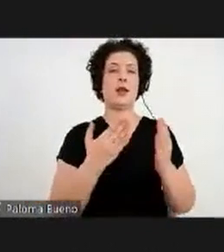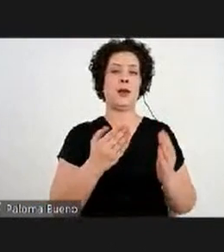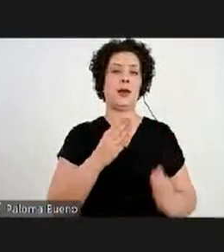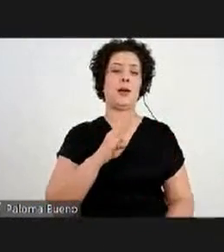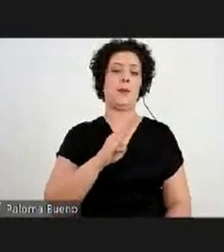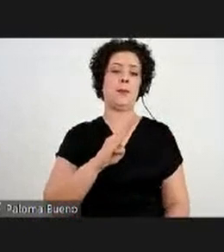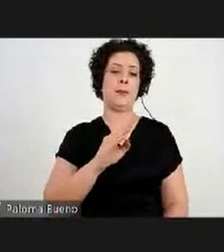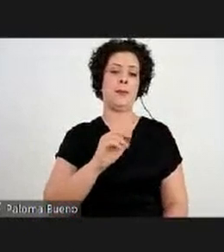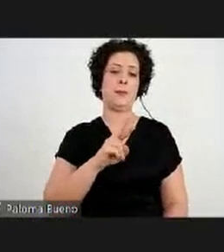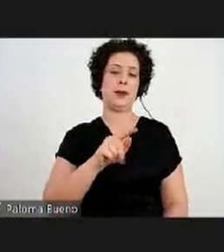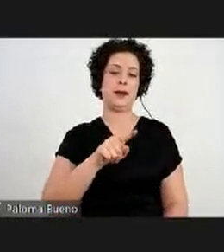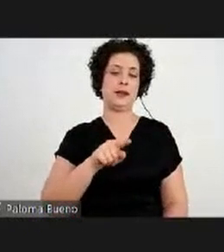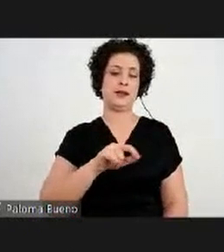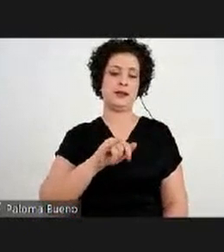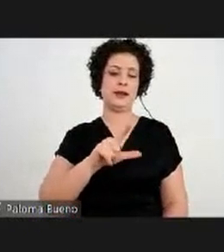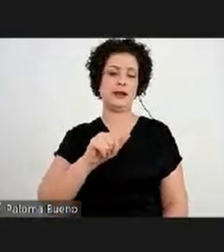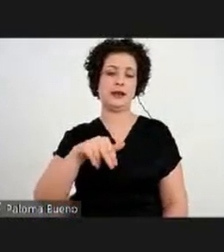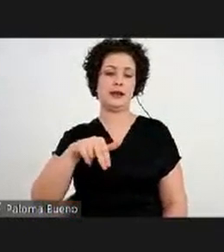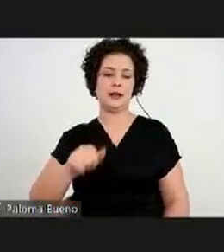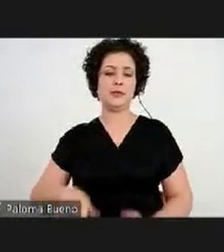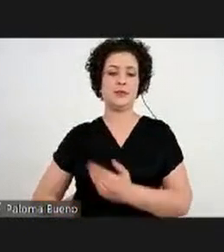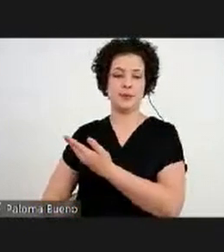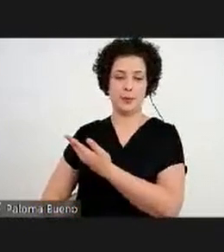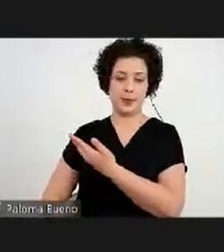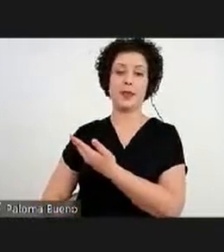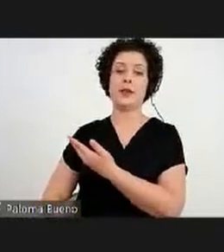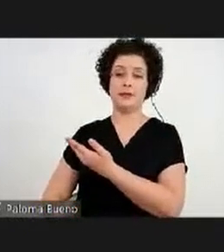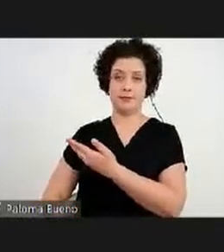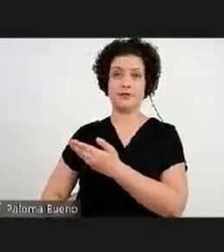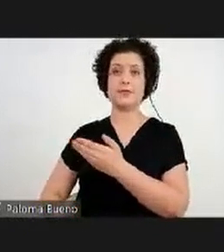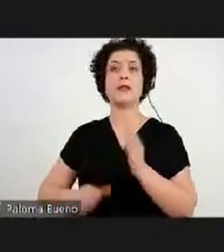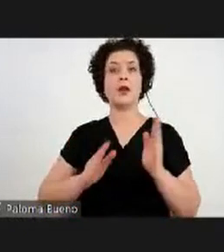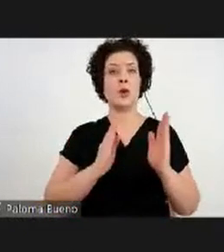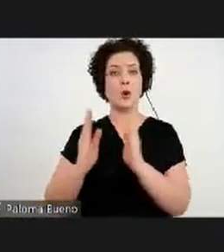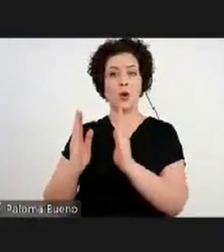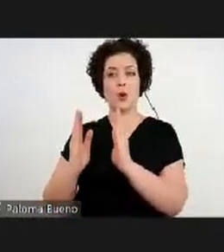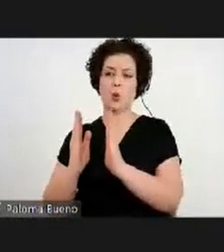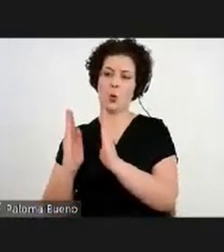José Mindlin. Então, parte da exposição foi no SESC